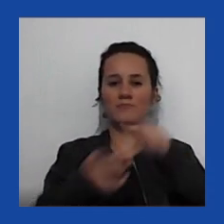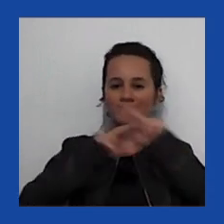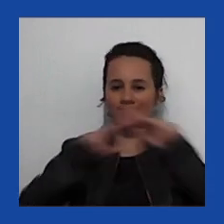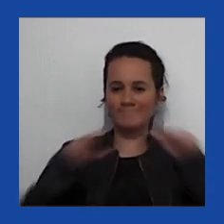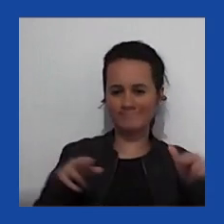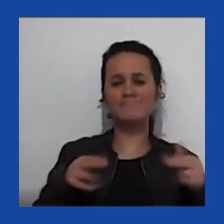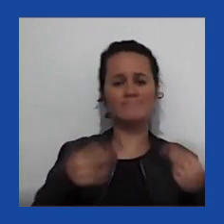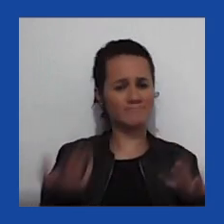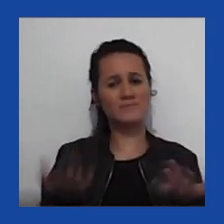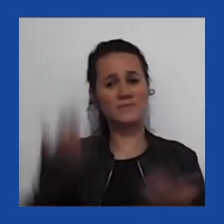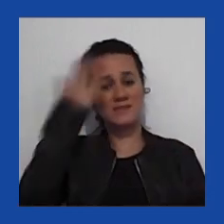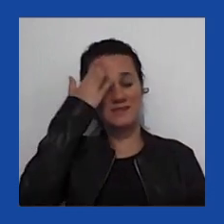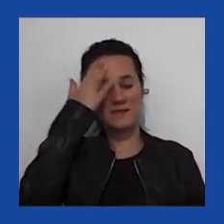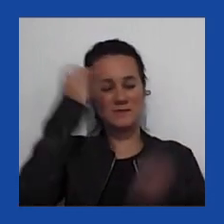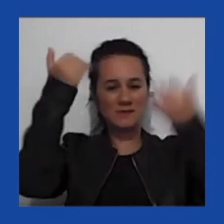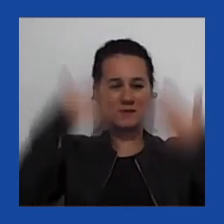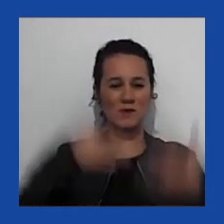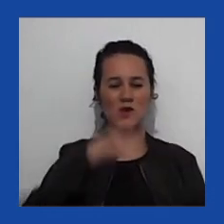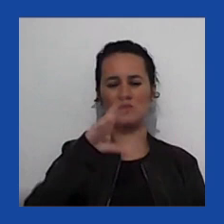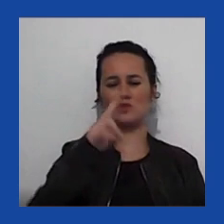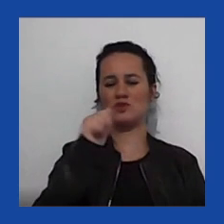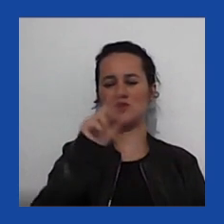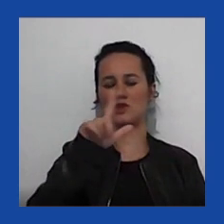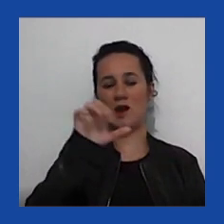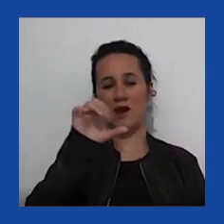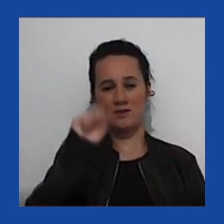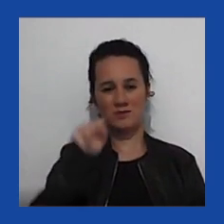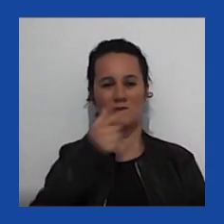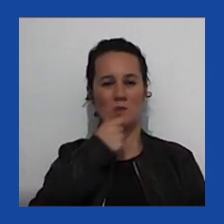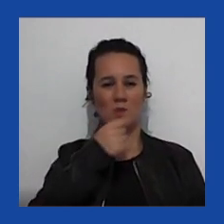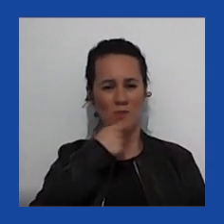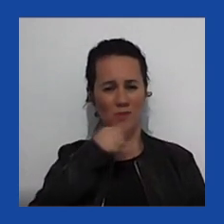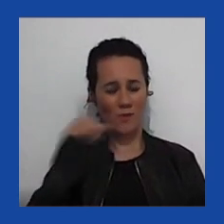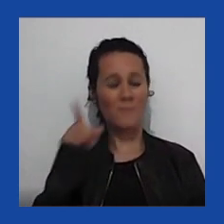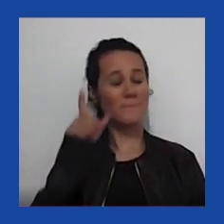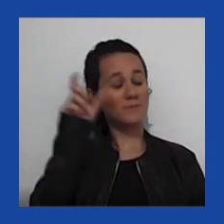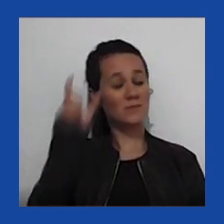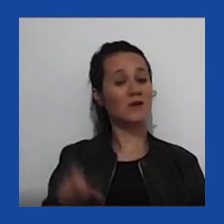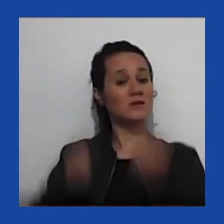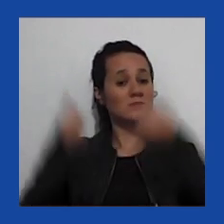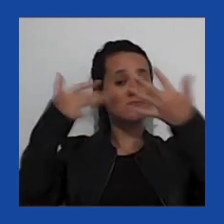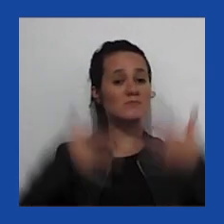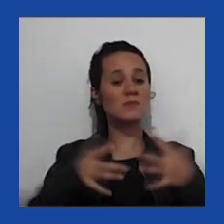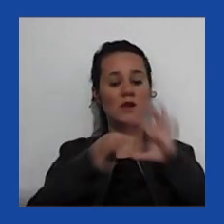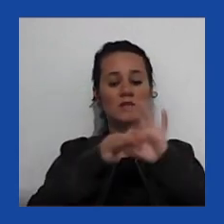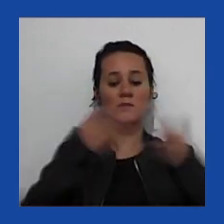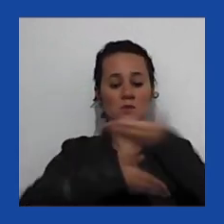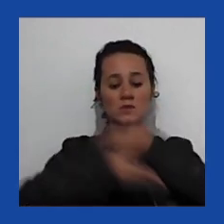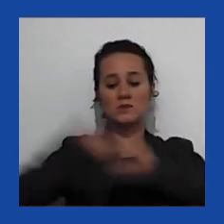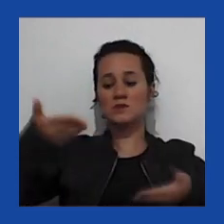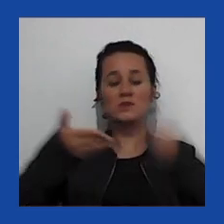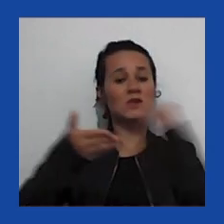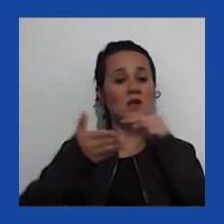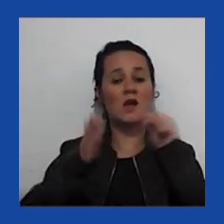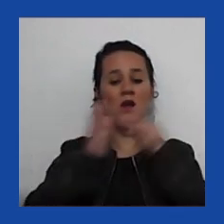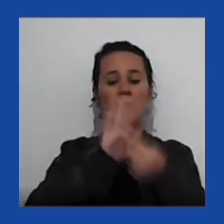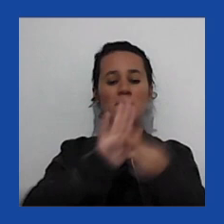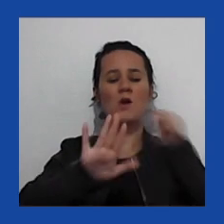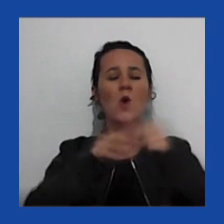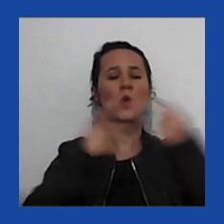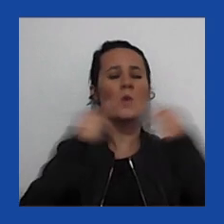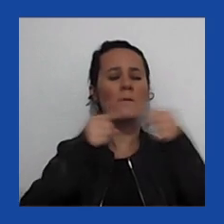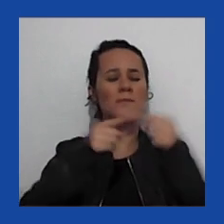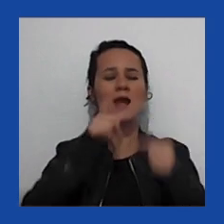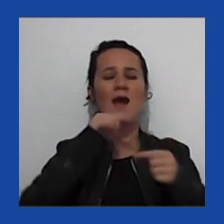historiador e sociólogo Charles Tilly gostou de dizer que democracia é um lago. E ele usou a metáfora do lago para dizer